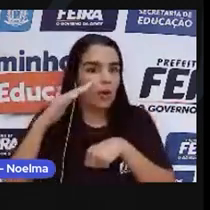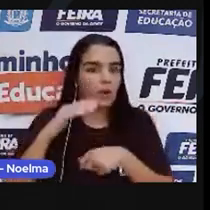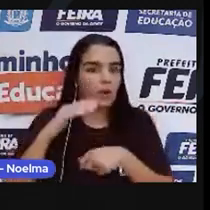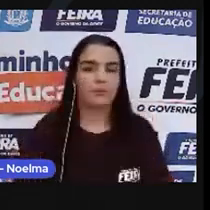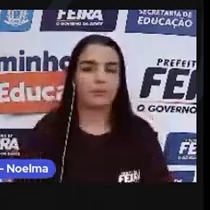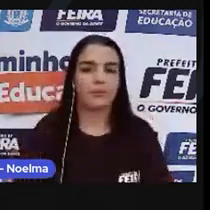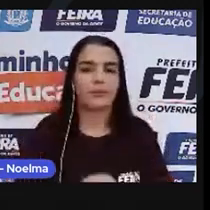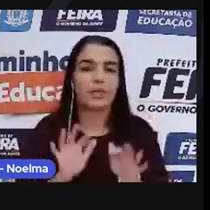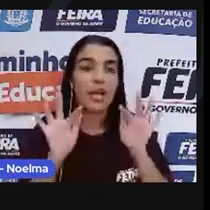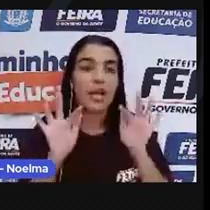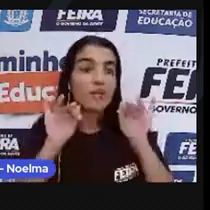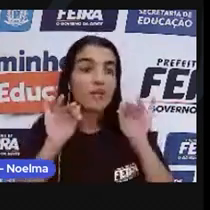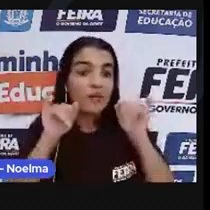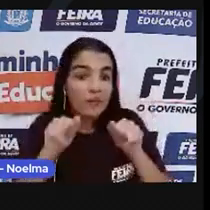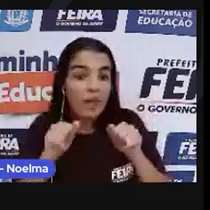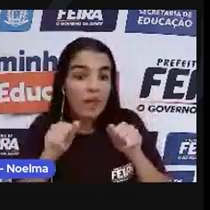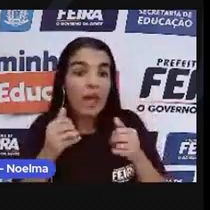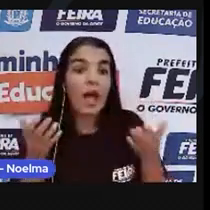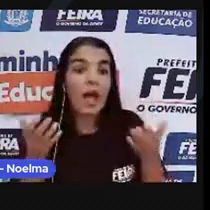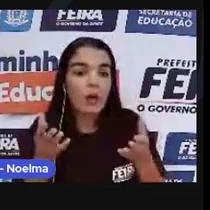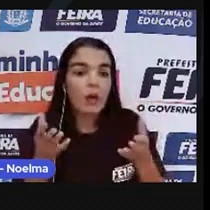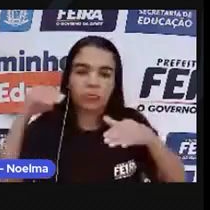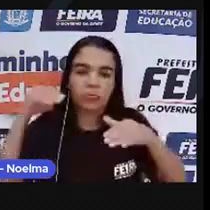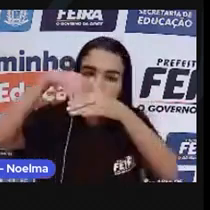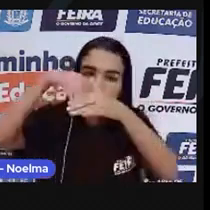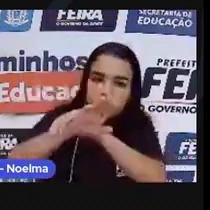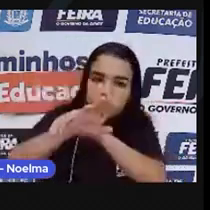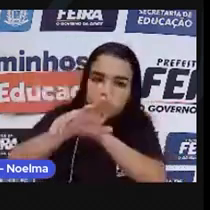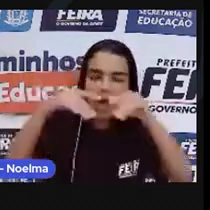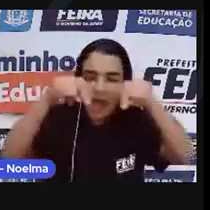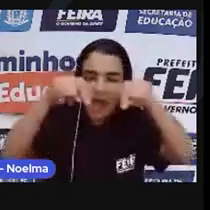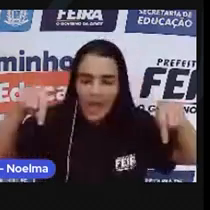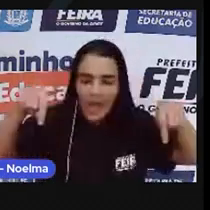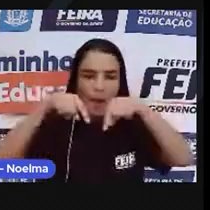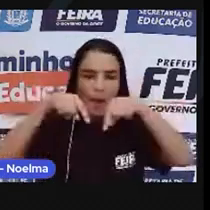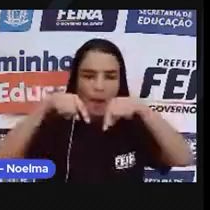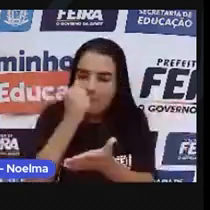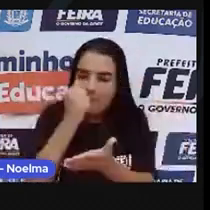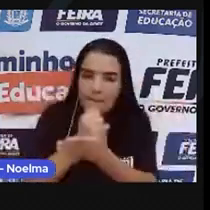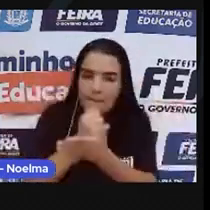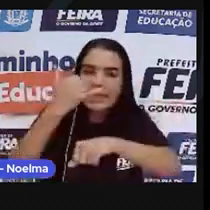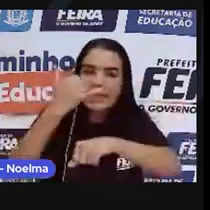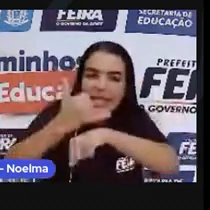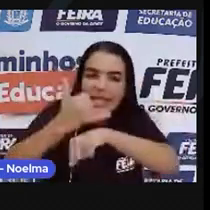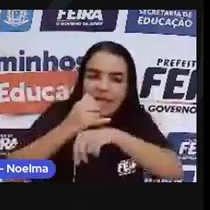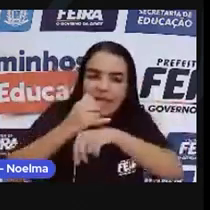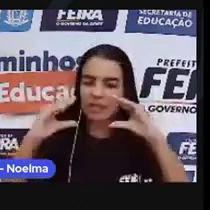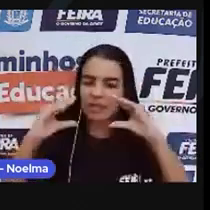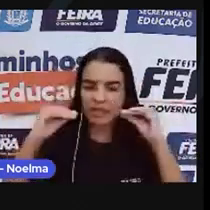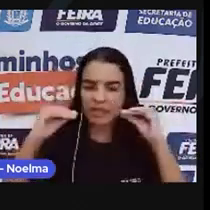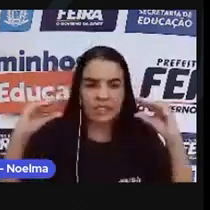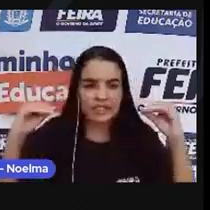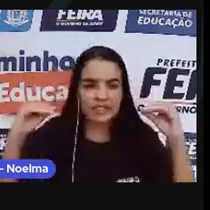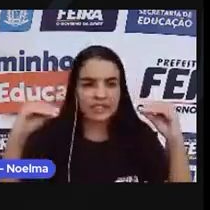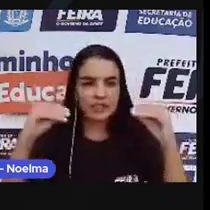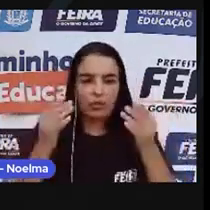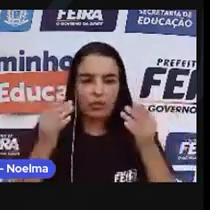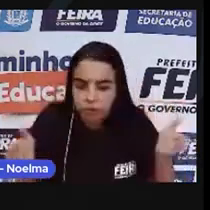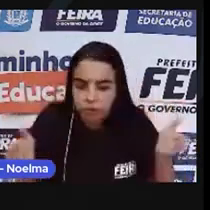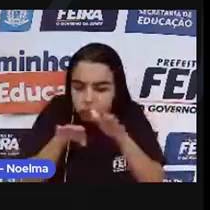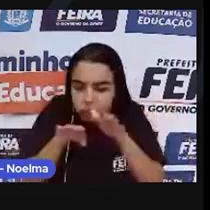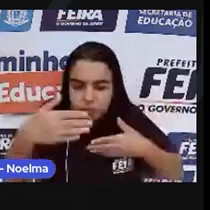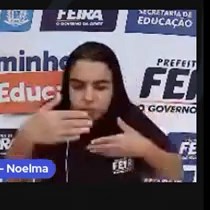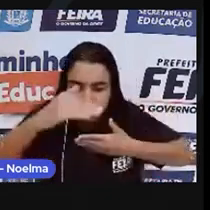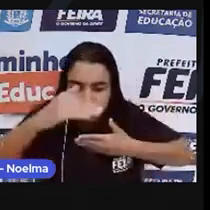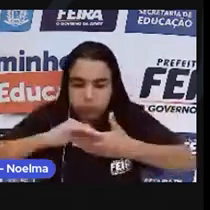Finalmente, o produto era acomodado em caixas bem secas de madeira, vedadas com barro e forradas com folhas